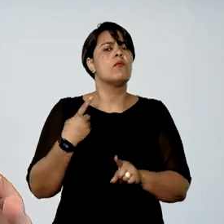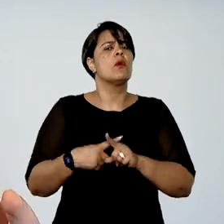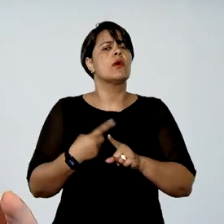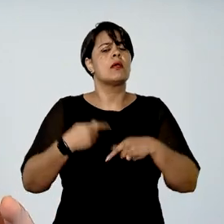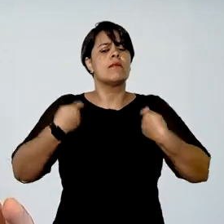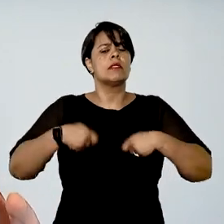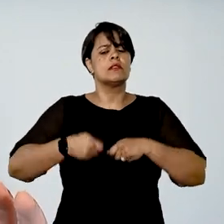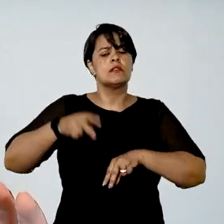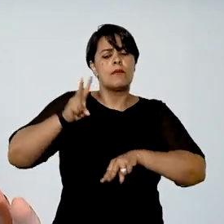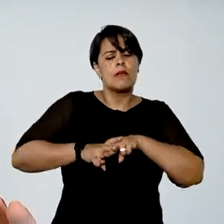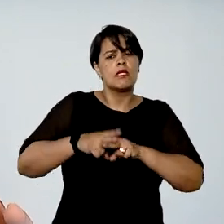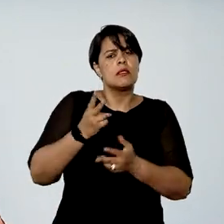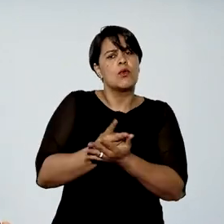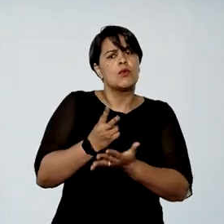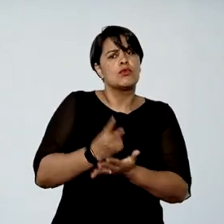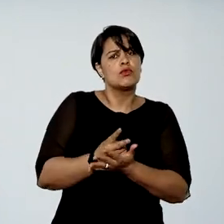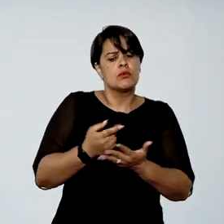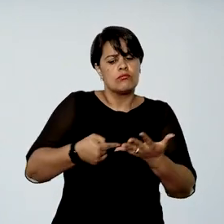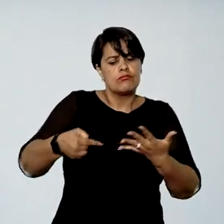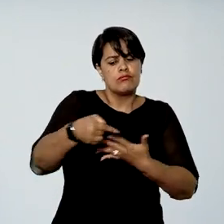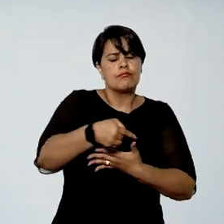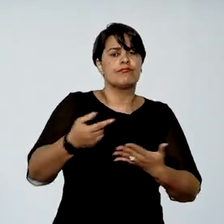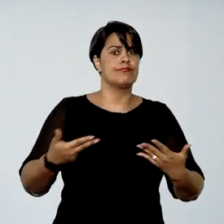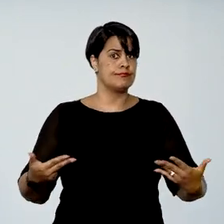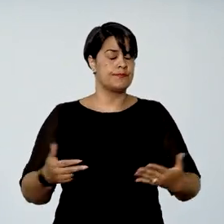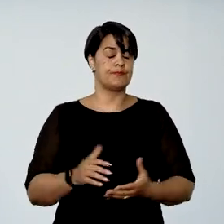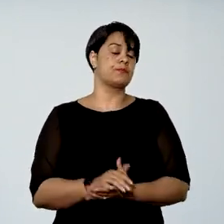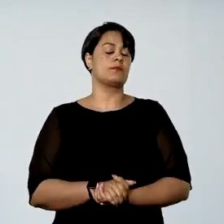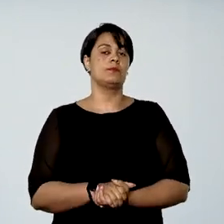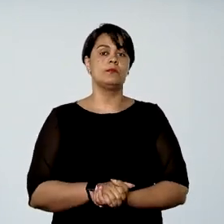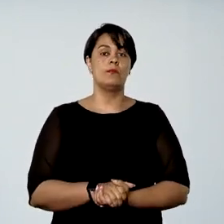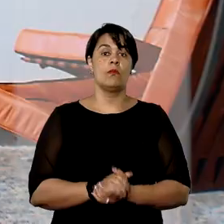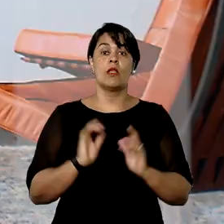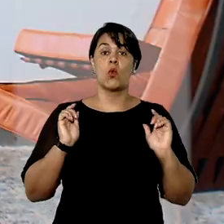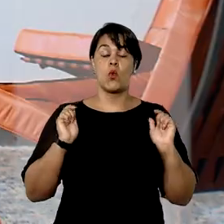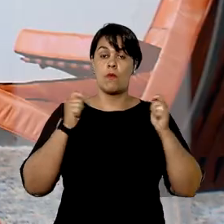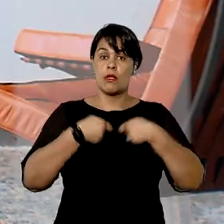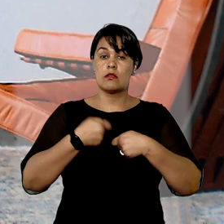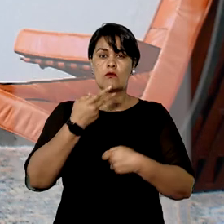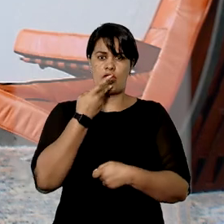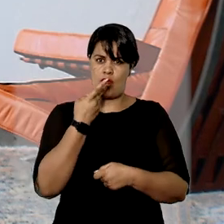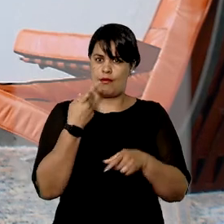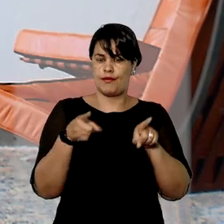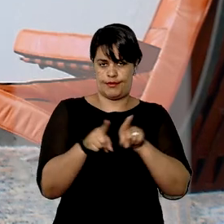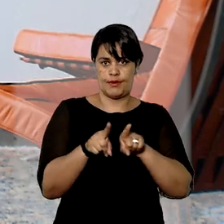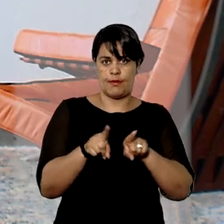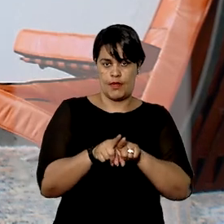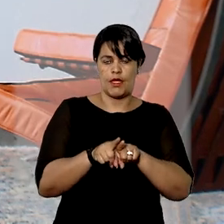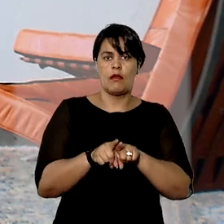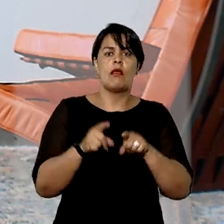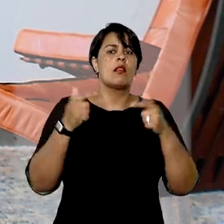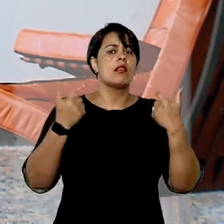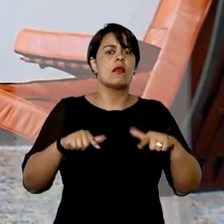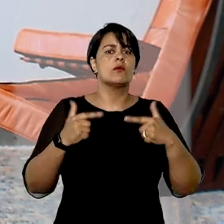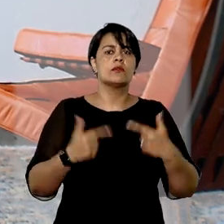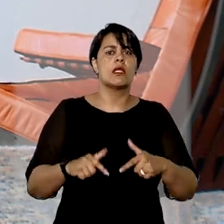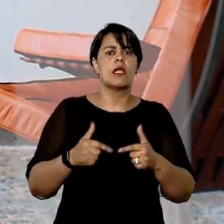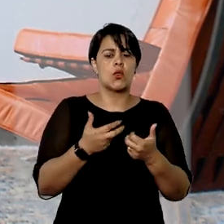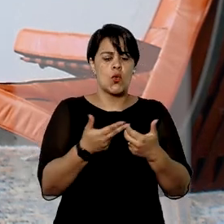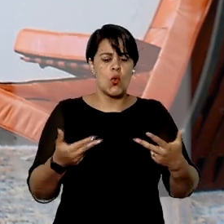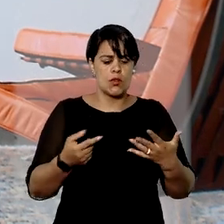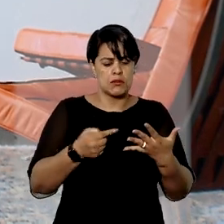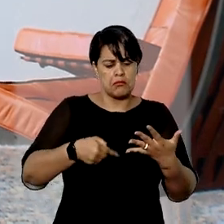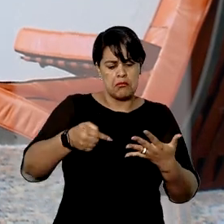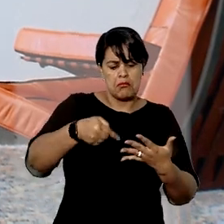seriam inadequadas ou insuficientes as medidas cautelares. O ministro observou também que não foi apontada